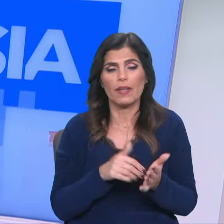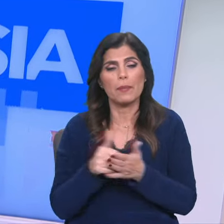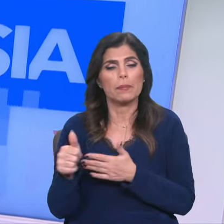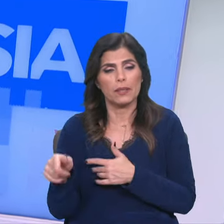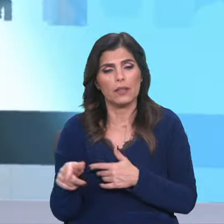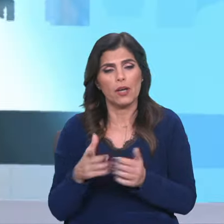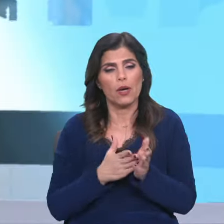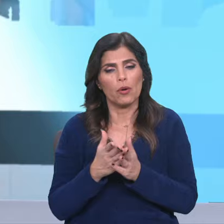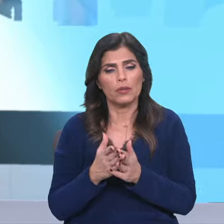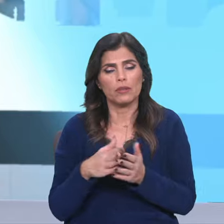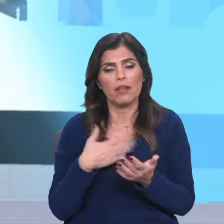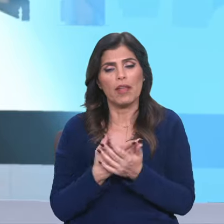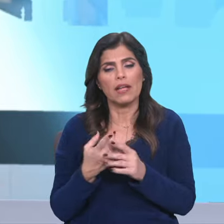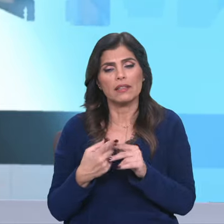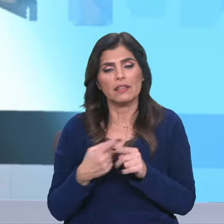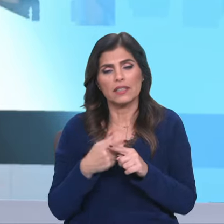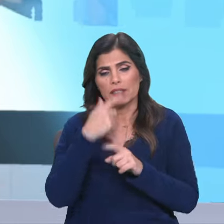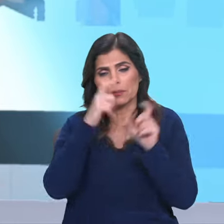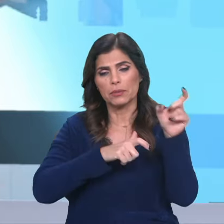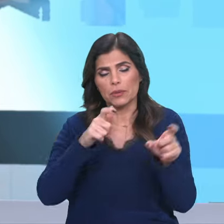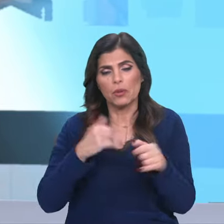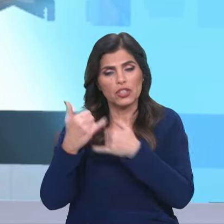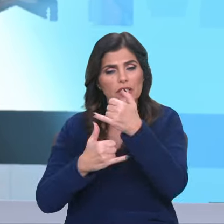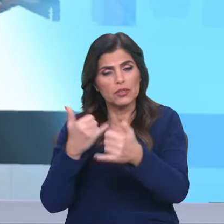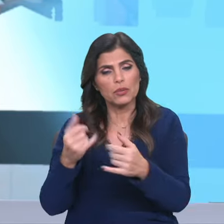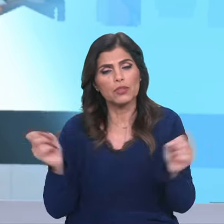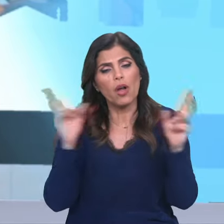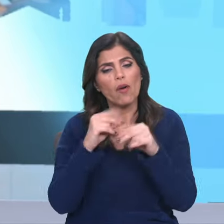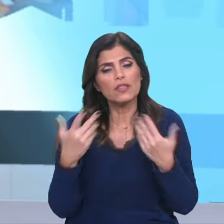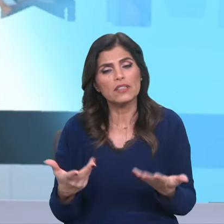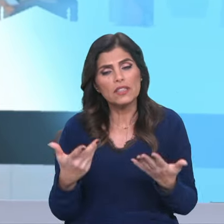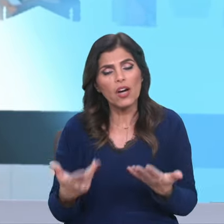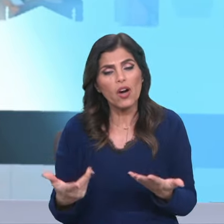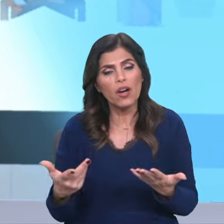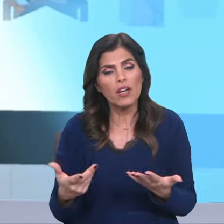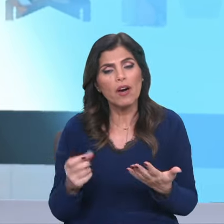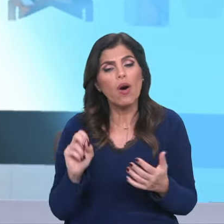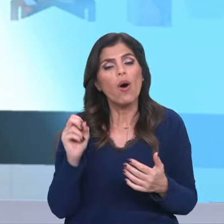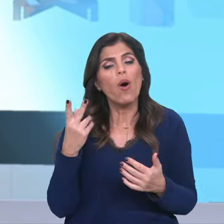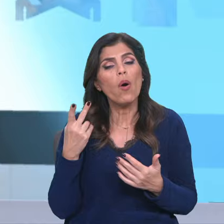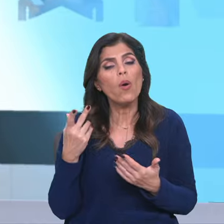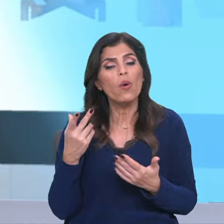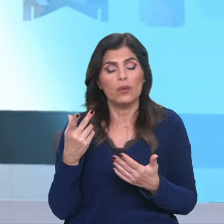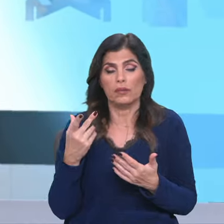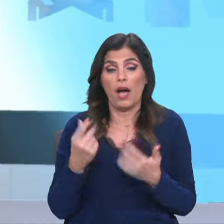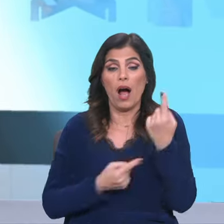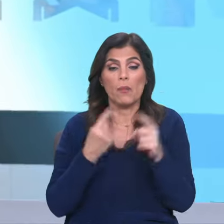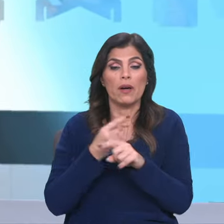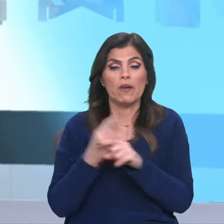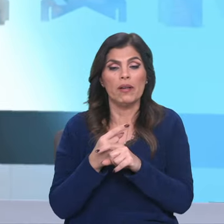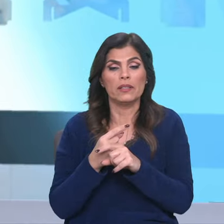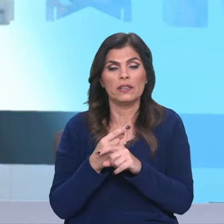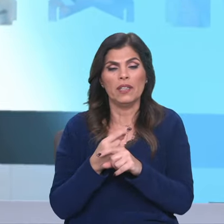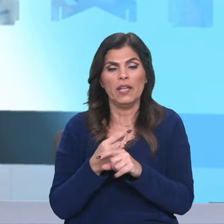continua a despertar o interesse das pessoas, mesmo desta geração, digamos, contemporânea, ou é algo demasiado